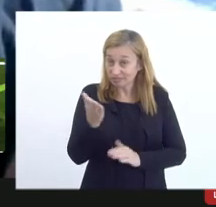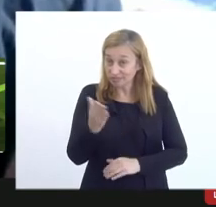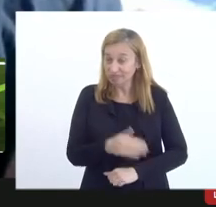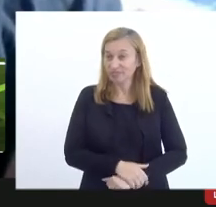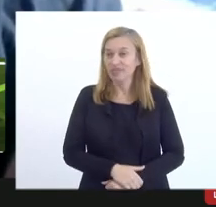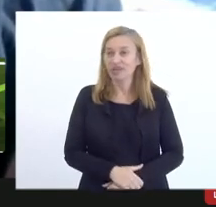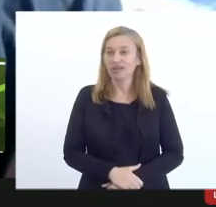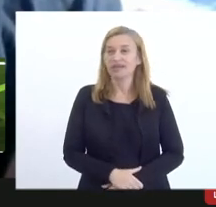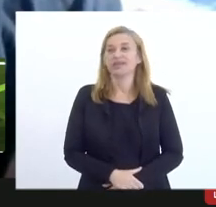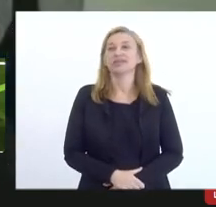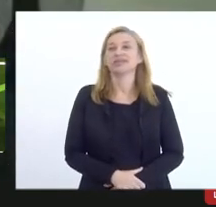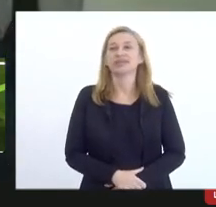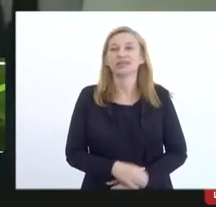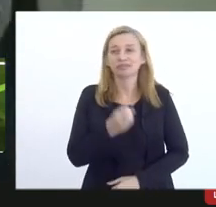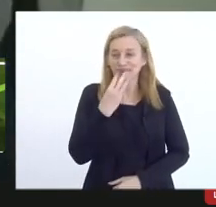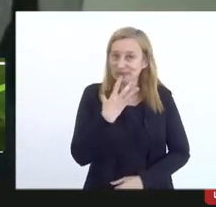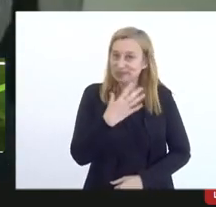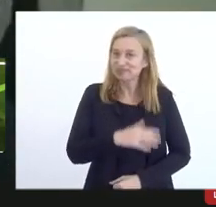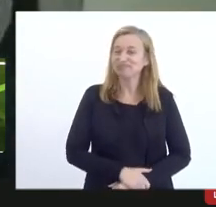Bom,